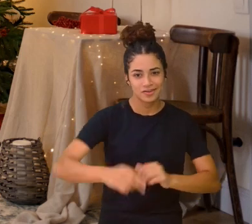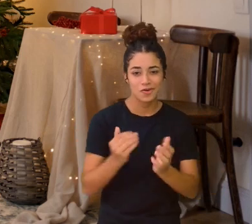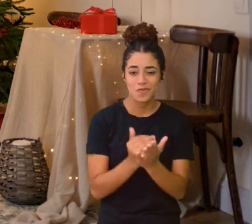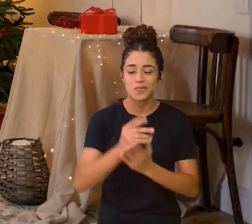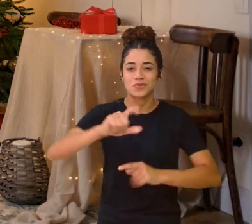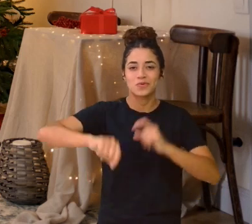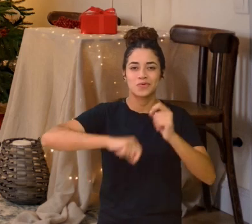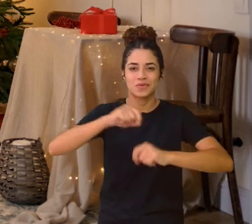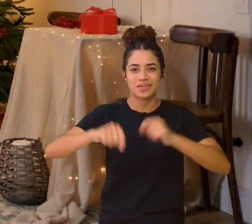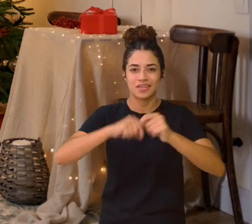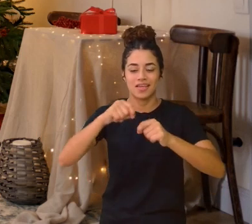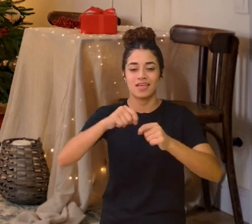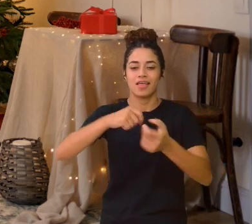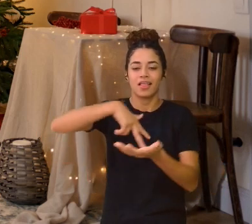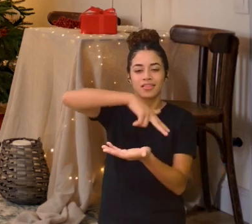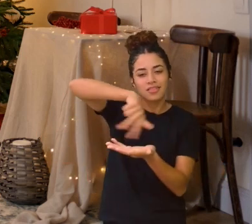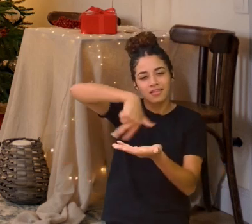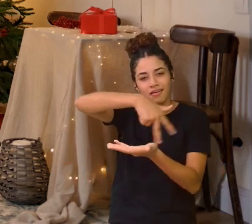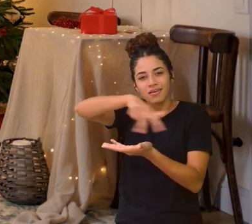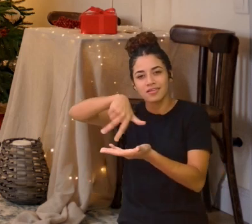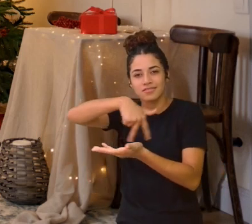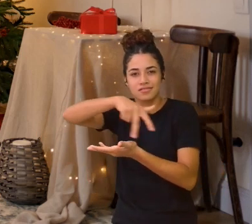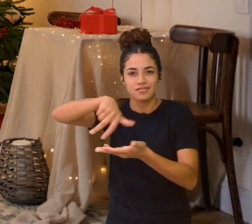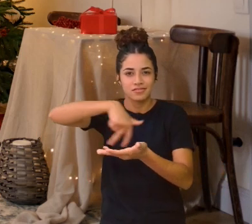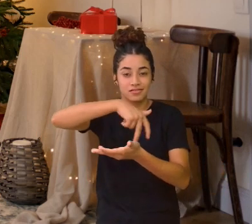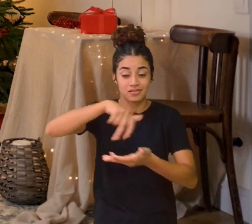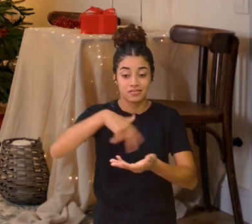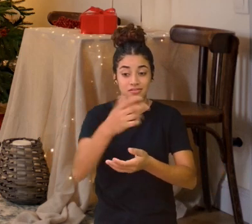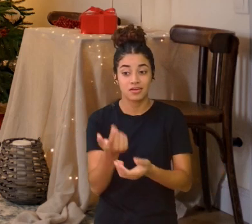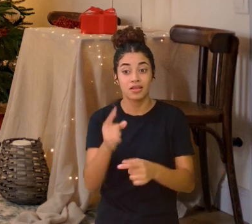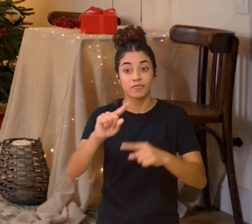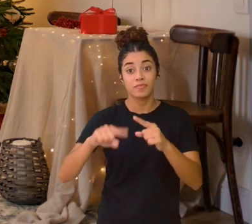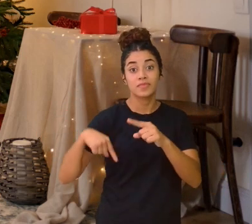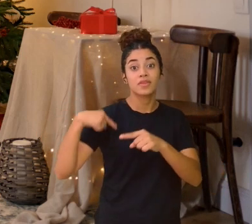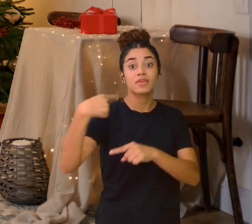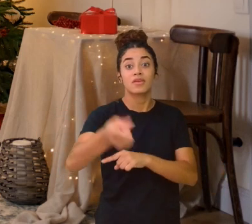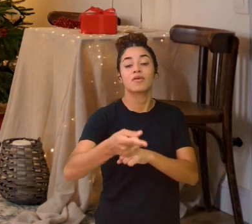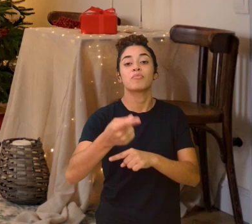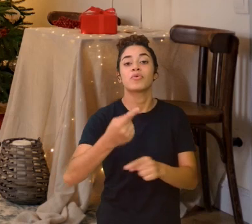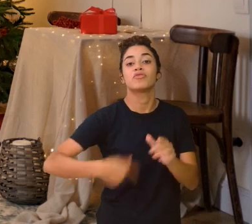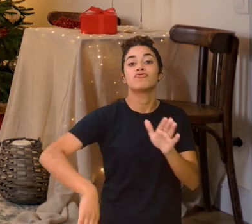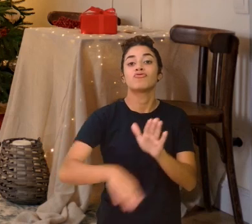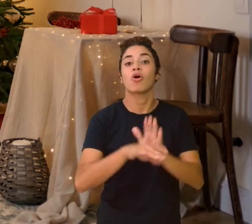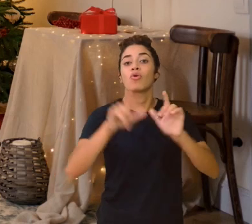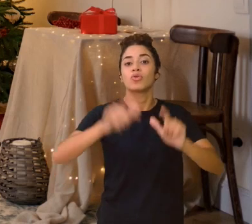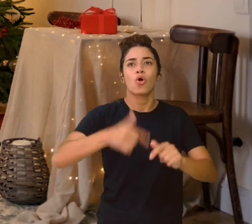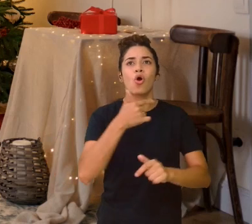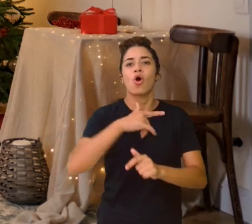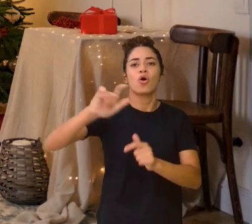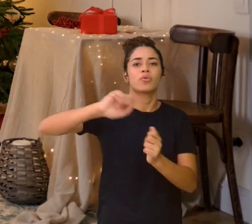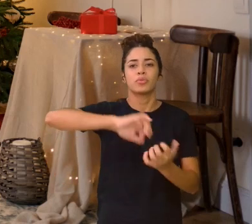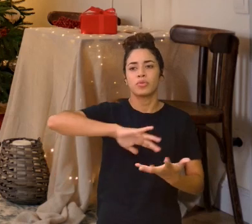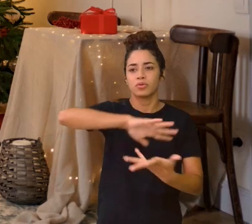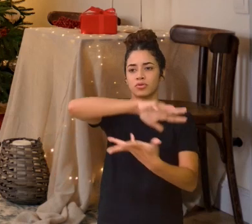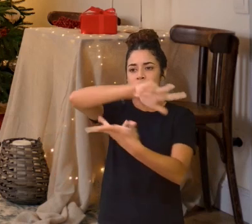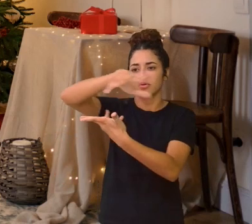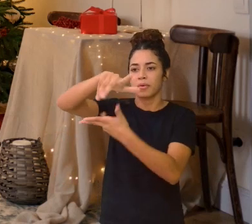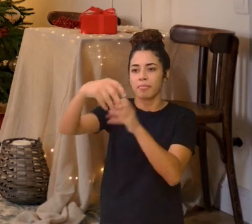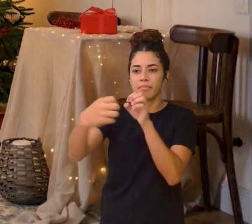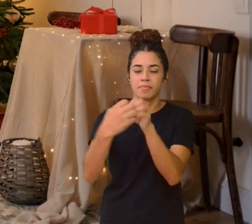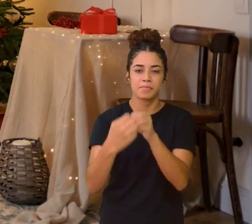dançar E logo foram parar Em outro mundo vizinho